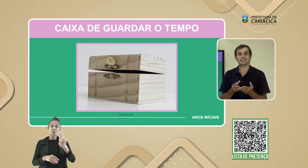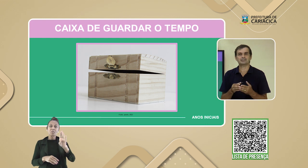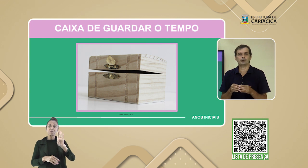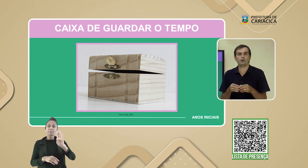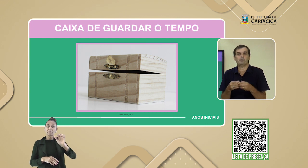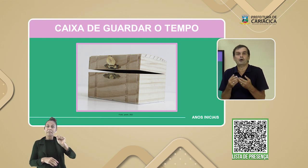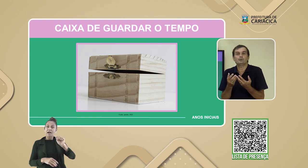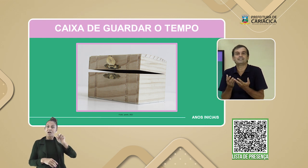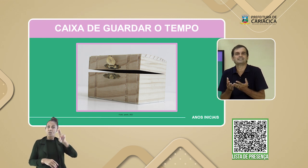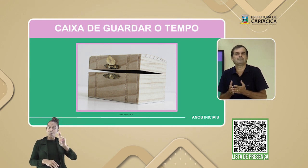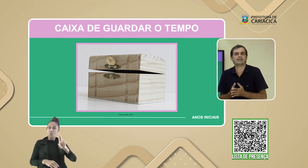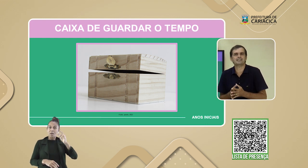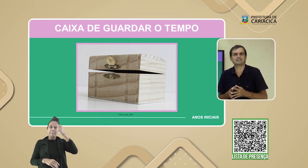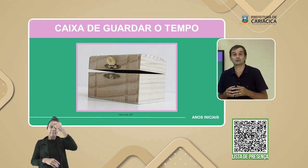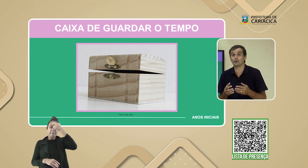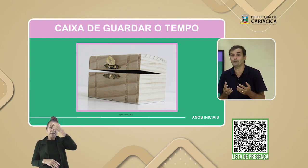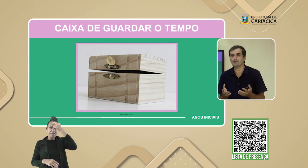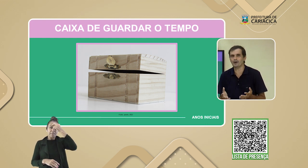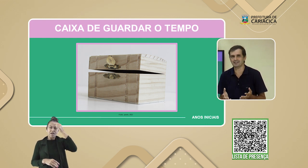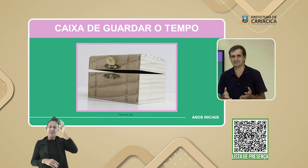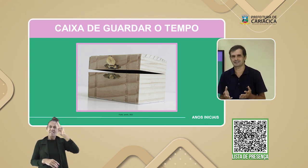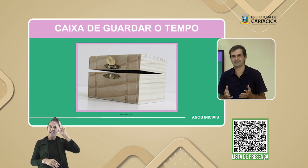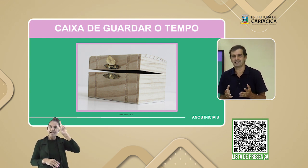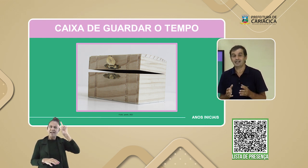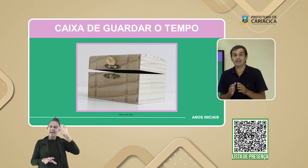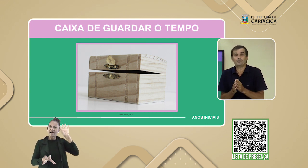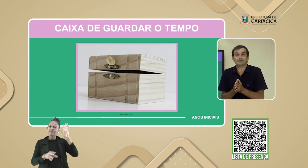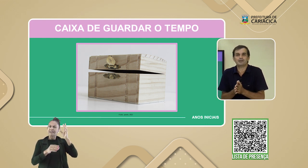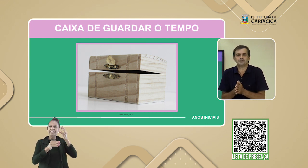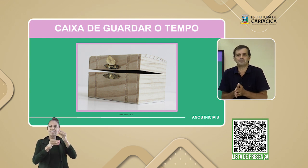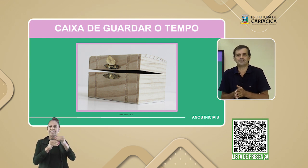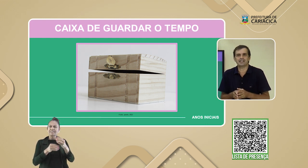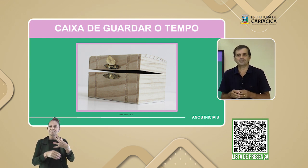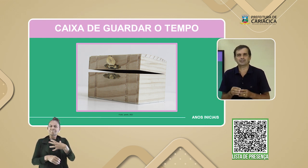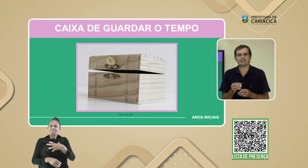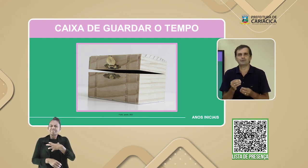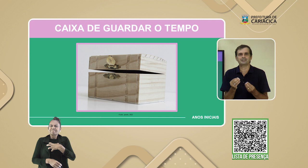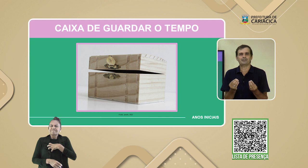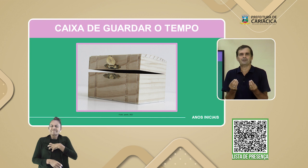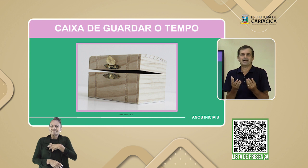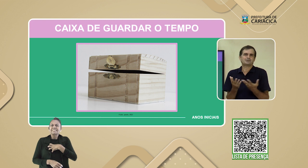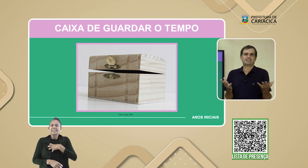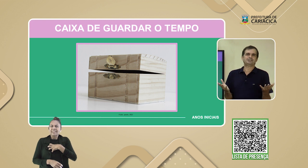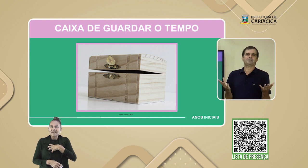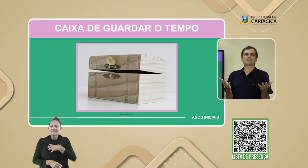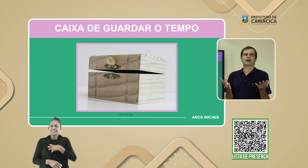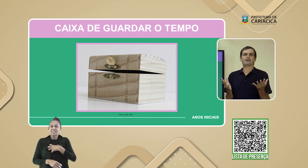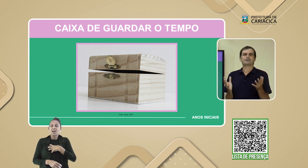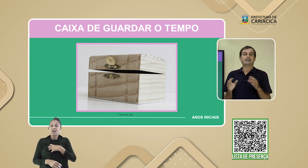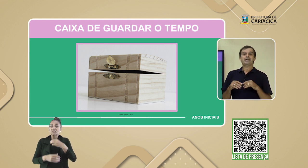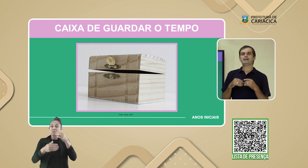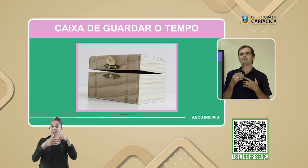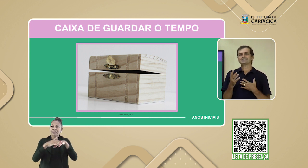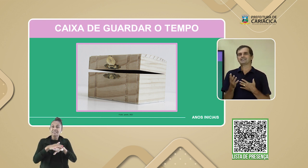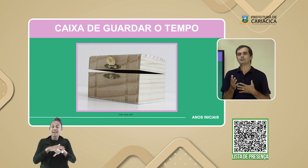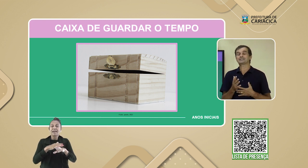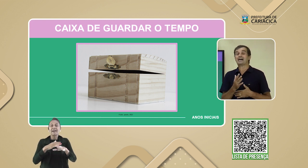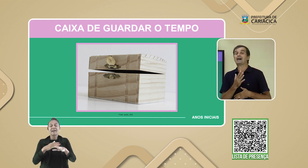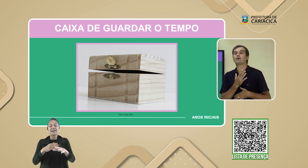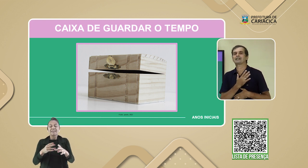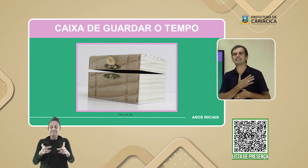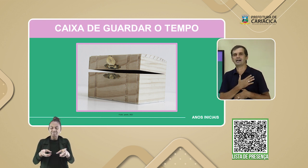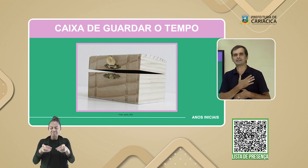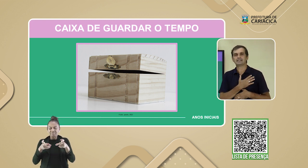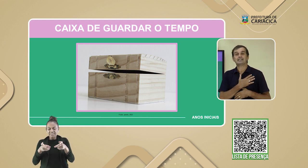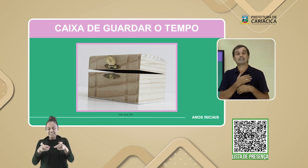como caixa ou baú das lembranças ou memórias. Encontramos objetos que têm um significado sentimental e que passamos